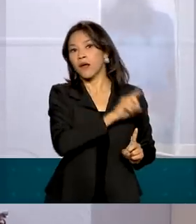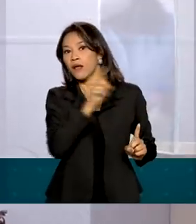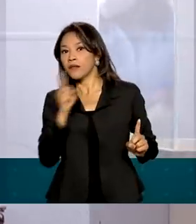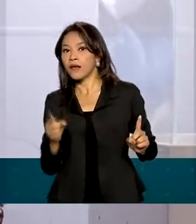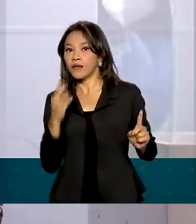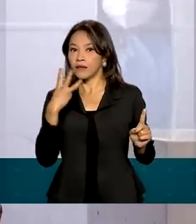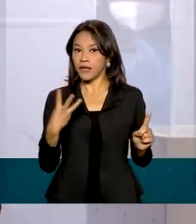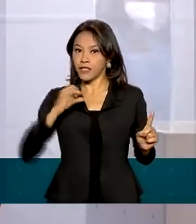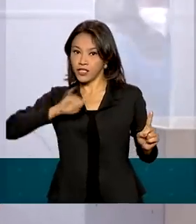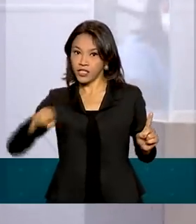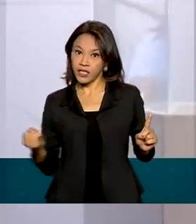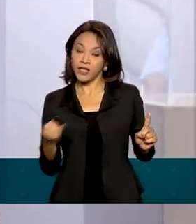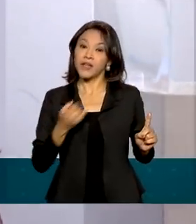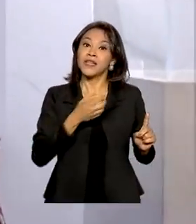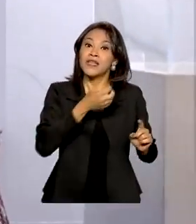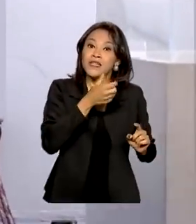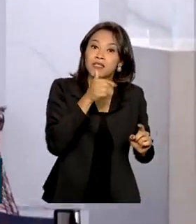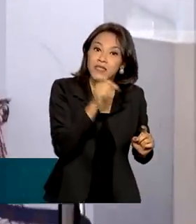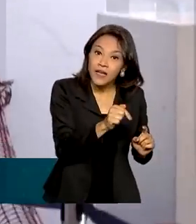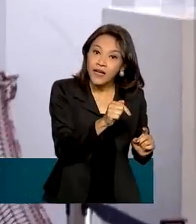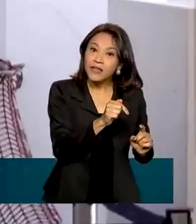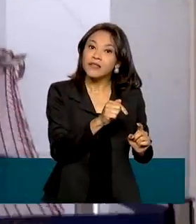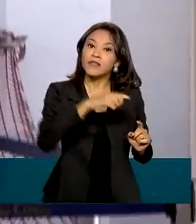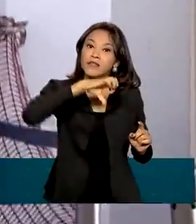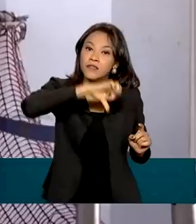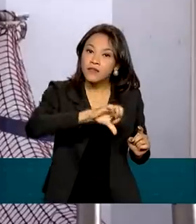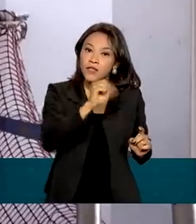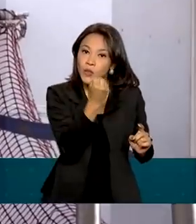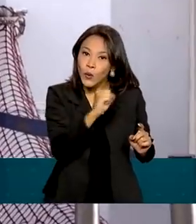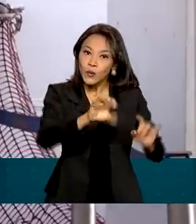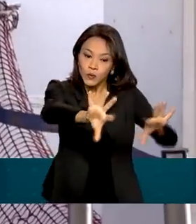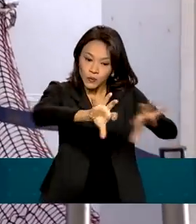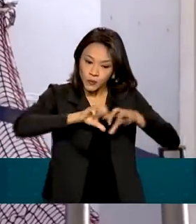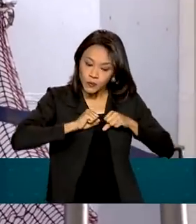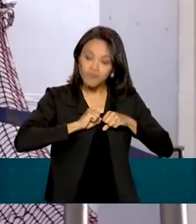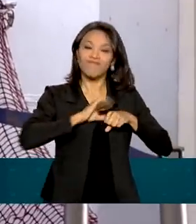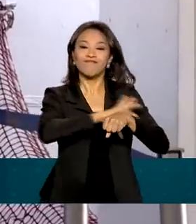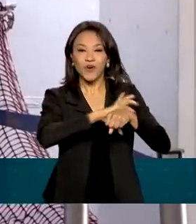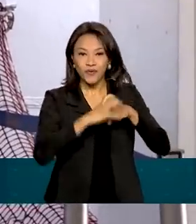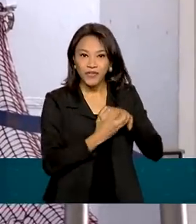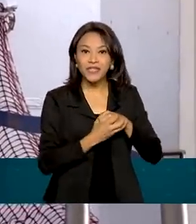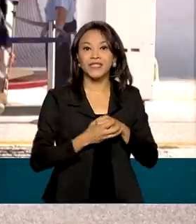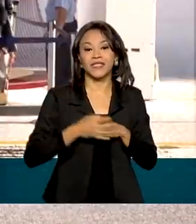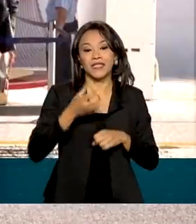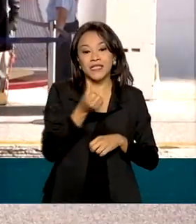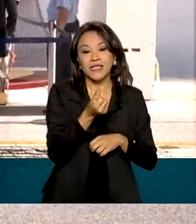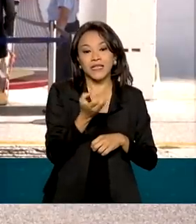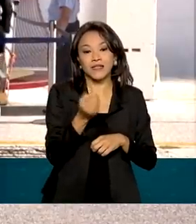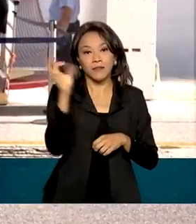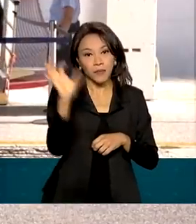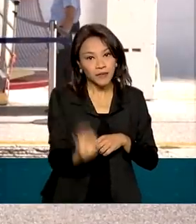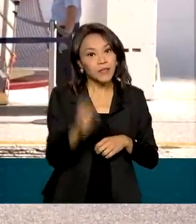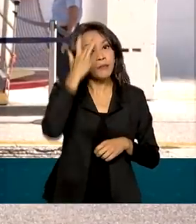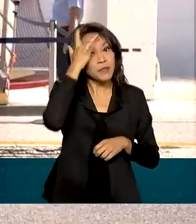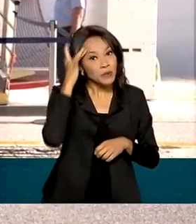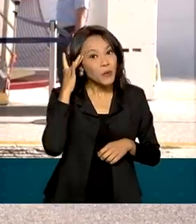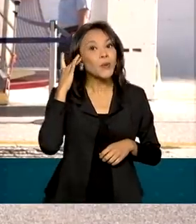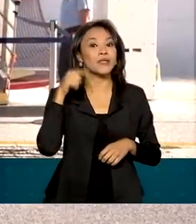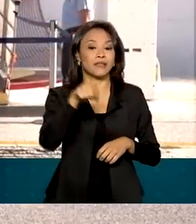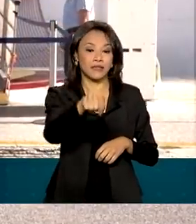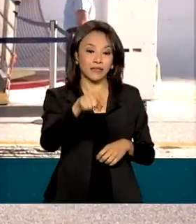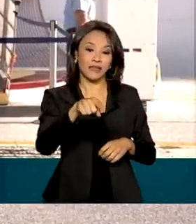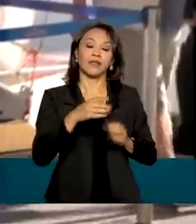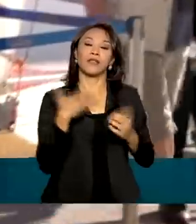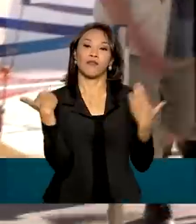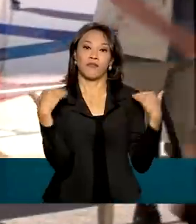798 casos foram confirmados, 60% em tripulantes. A Anvisa recomendou e o